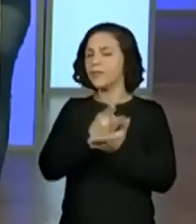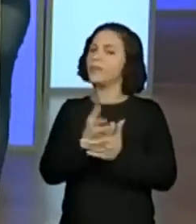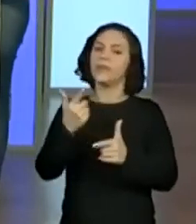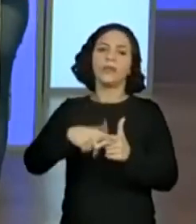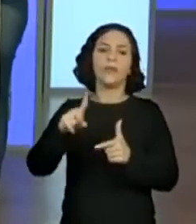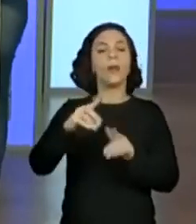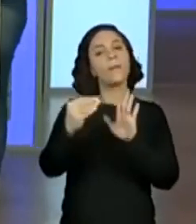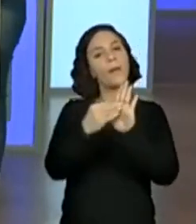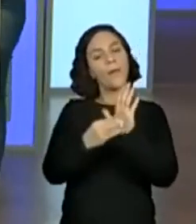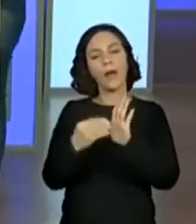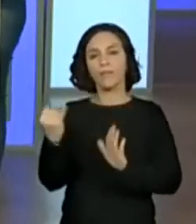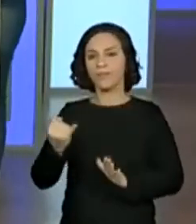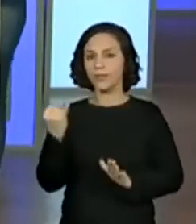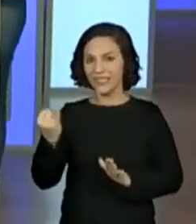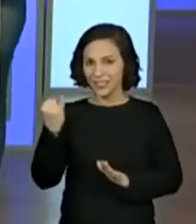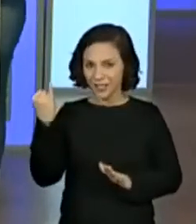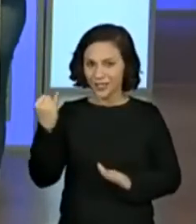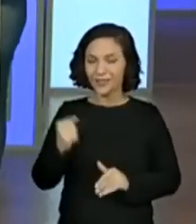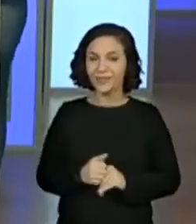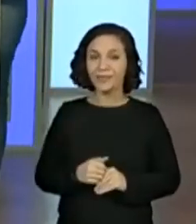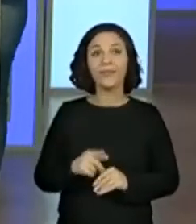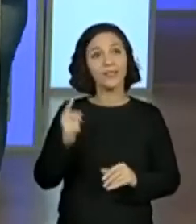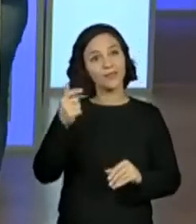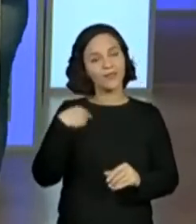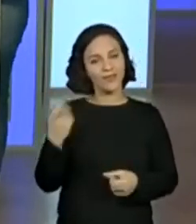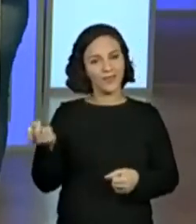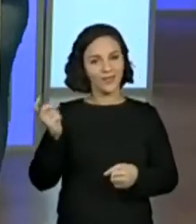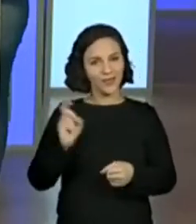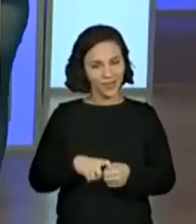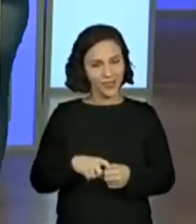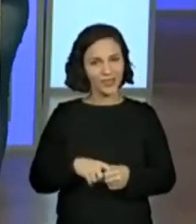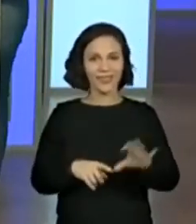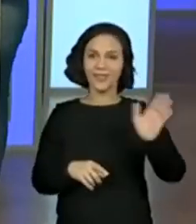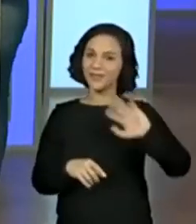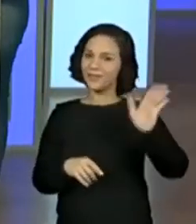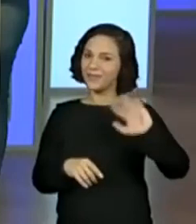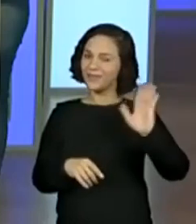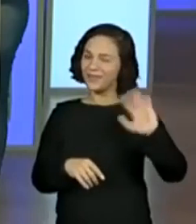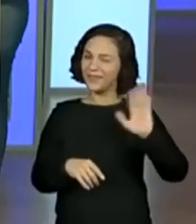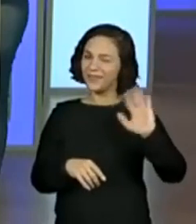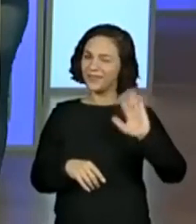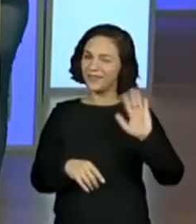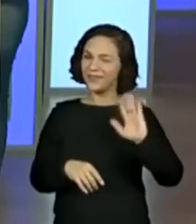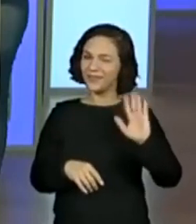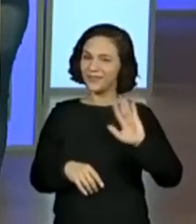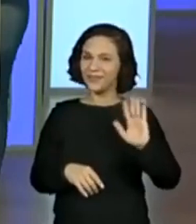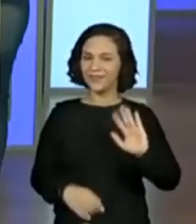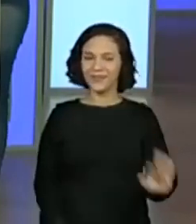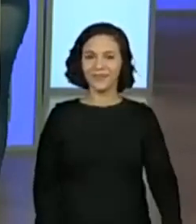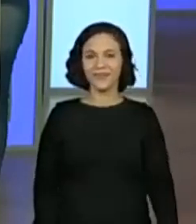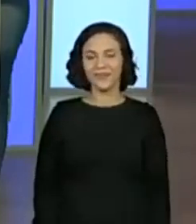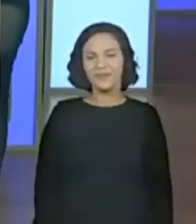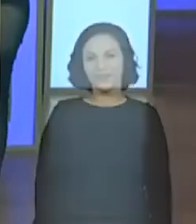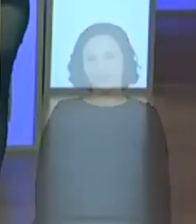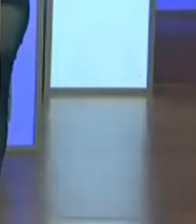registro é muito importante. Sim, com certeza. E daqui a pouquinho a gente está de volta. Até já. Tchau, tchau.